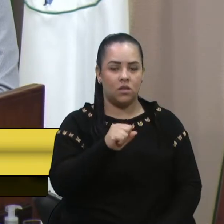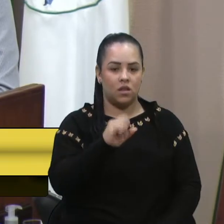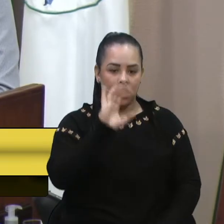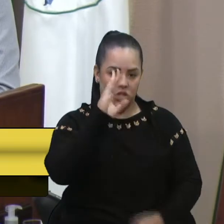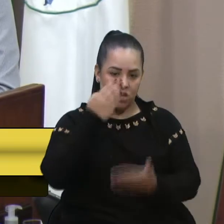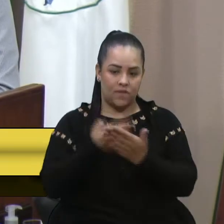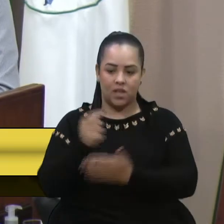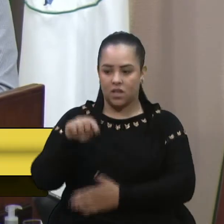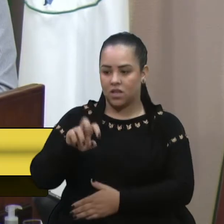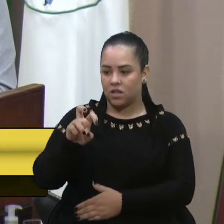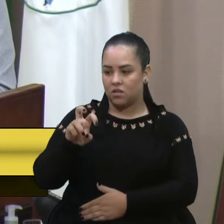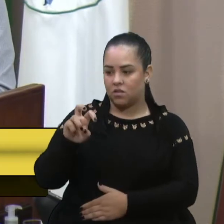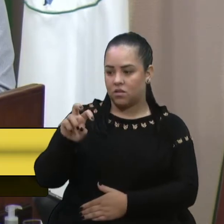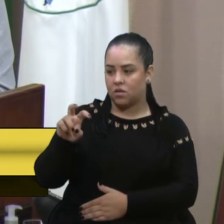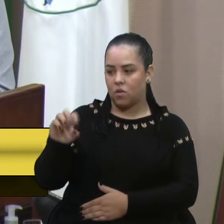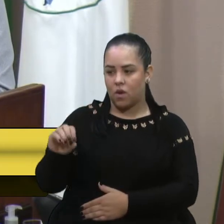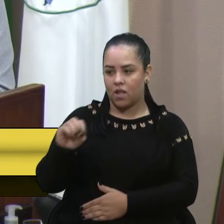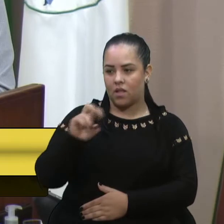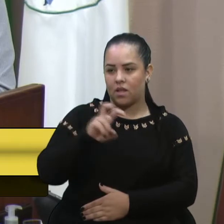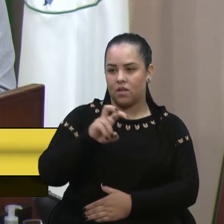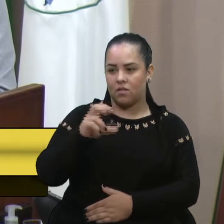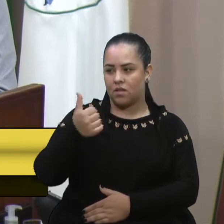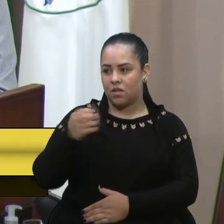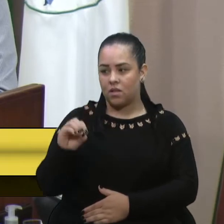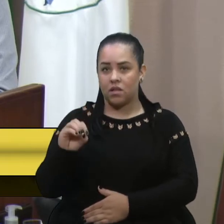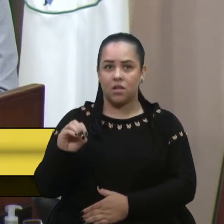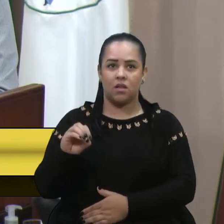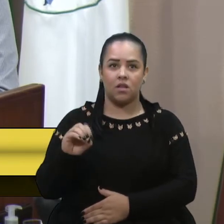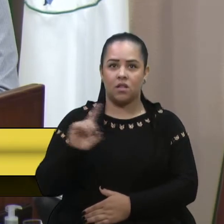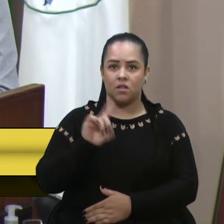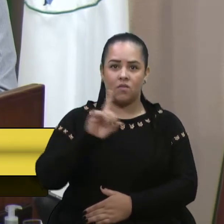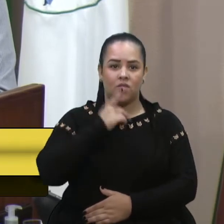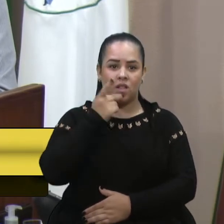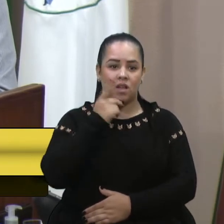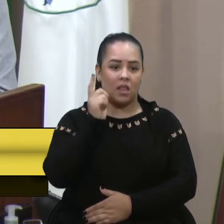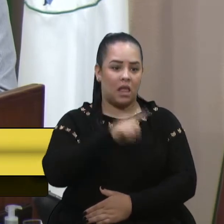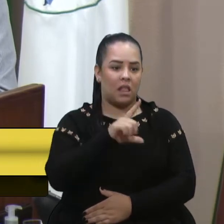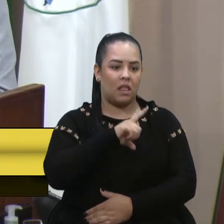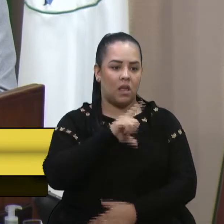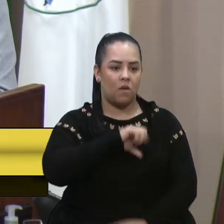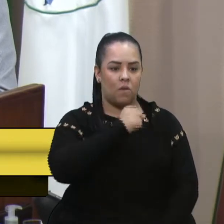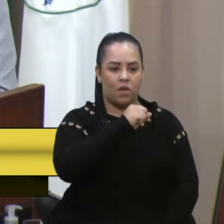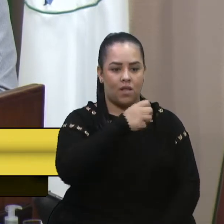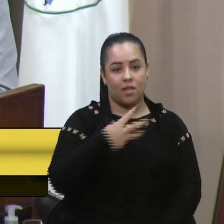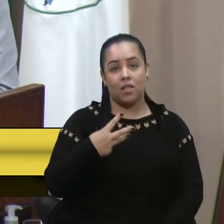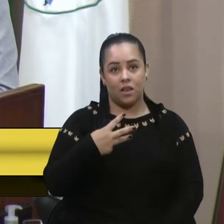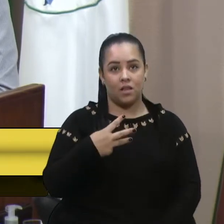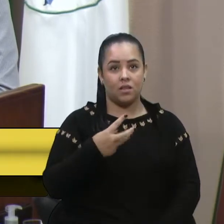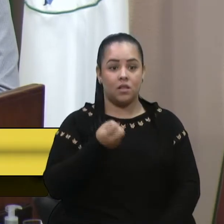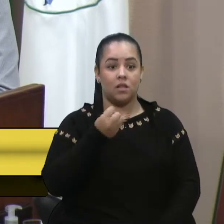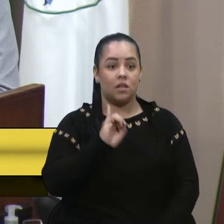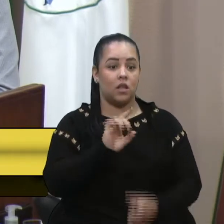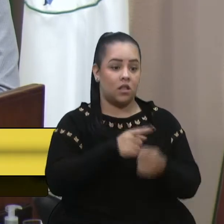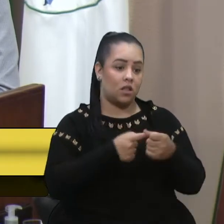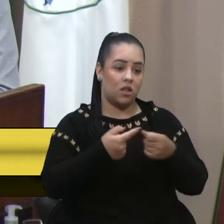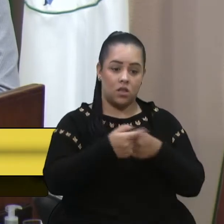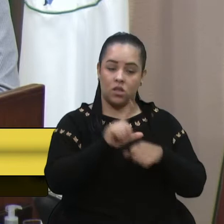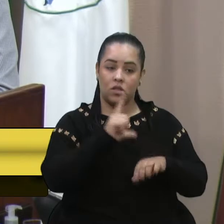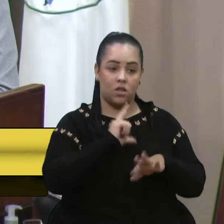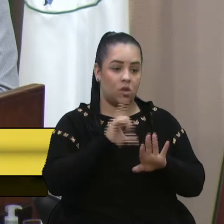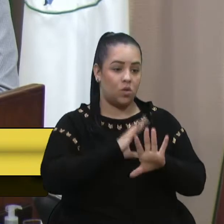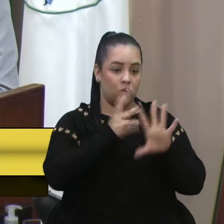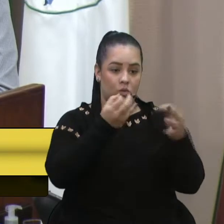550. E não que Farropilha esteja errada de ter 83. Eu acho que se a cidade está correspondendo com os